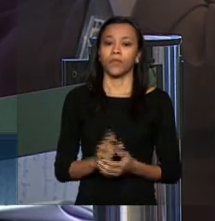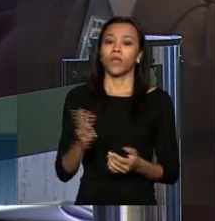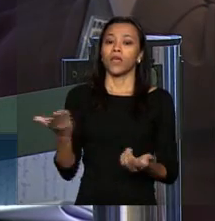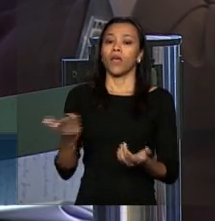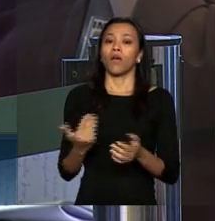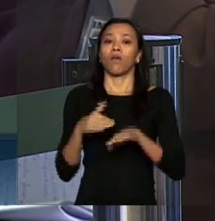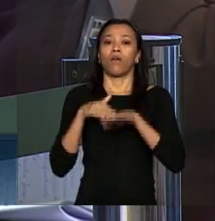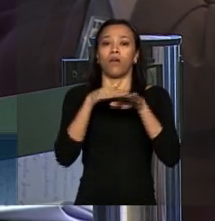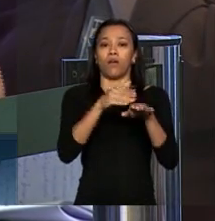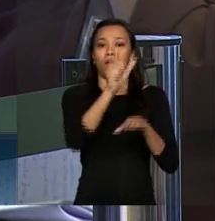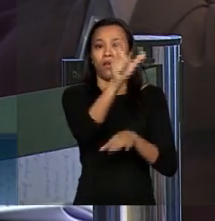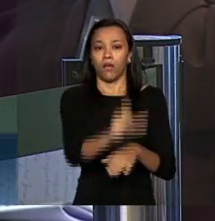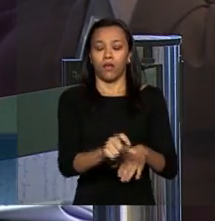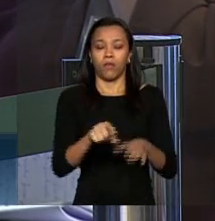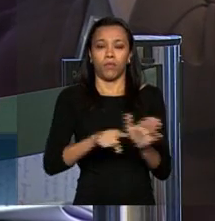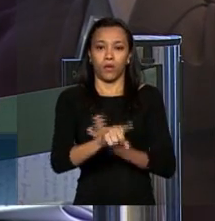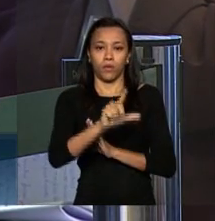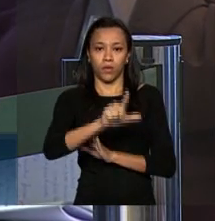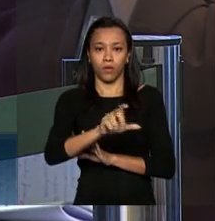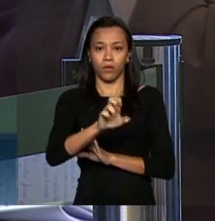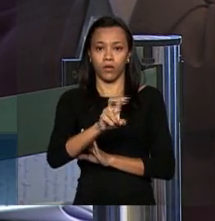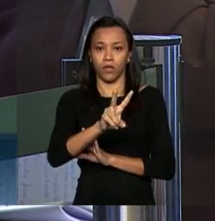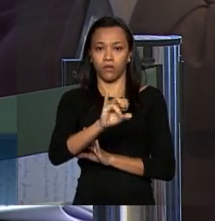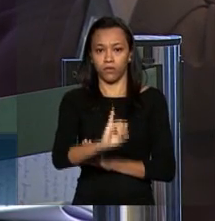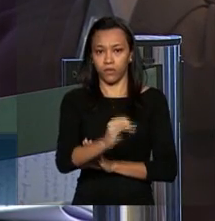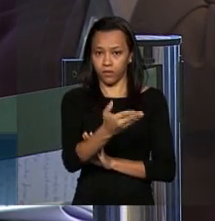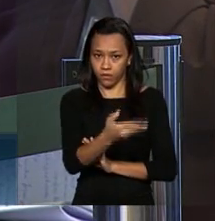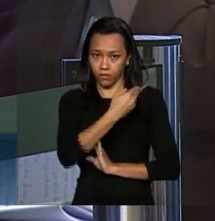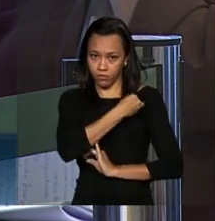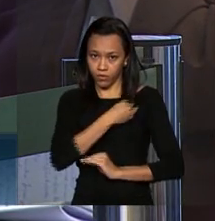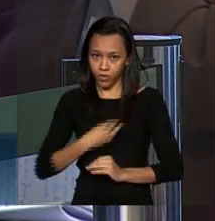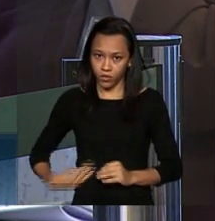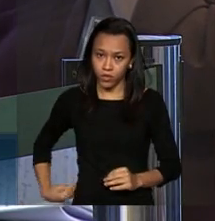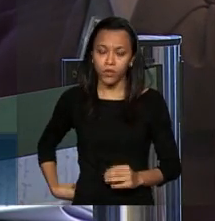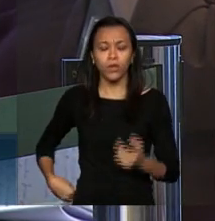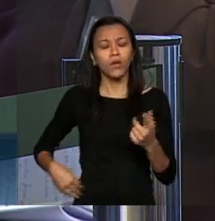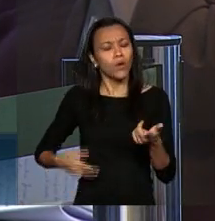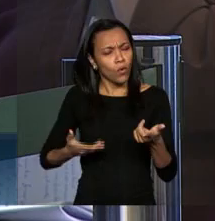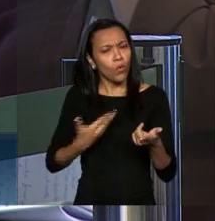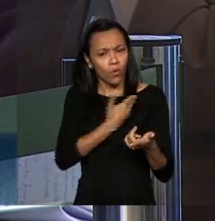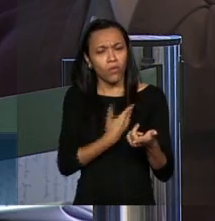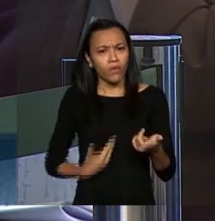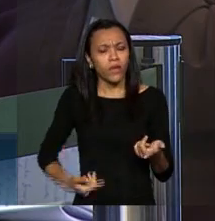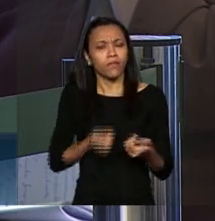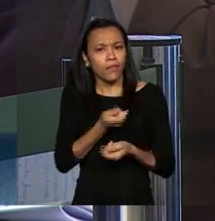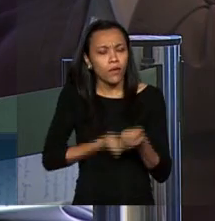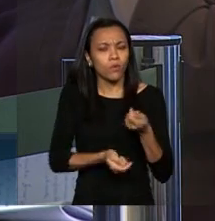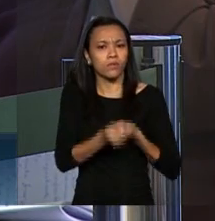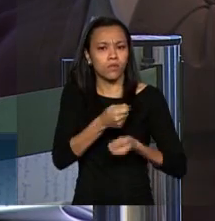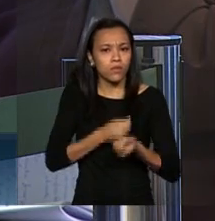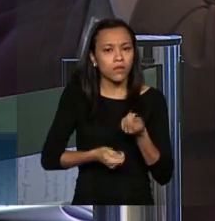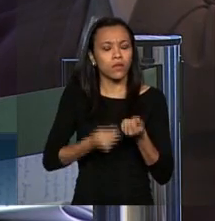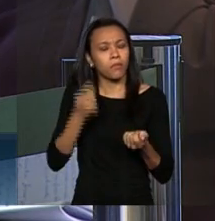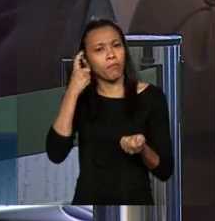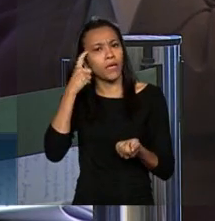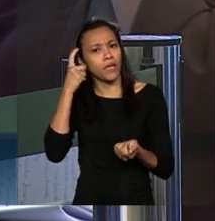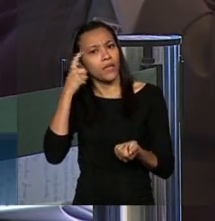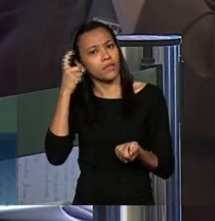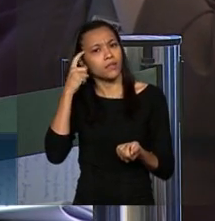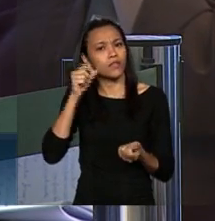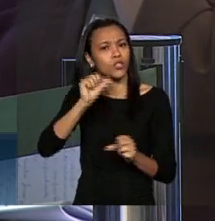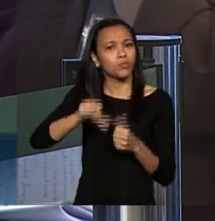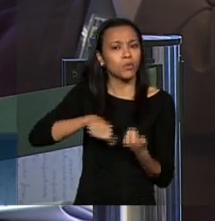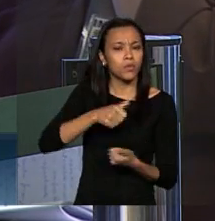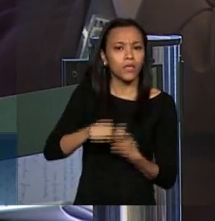queria entender aí saber se o governo realmente está negociando e pensa em mudar a meta de